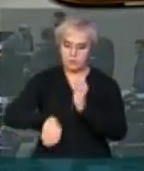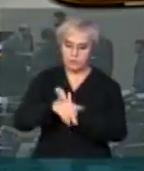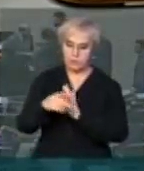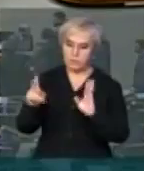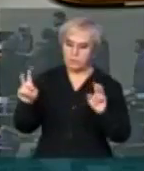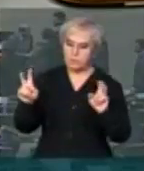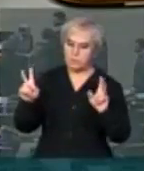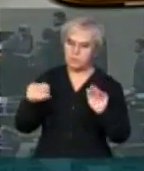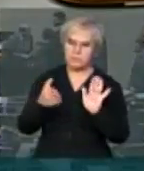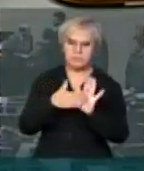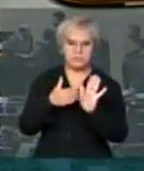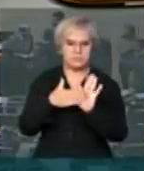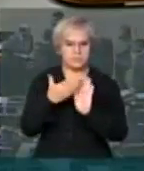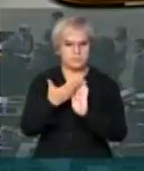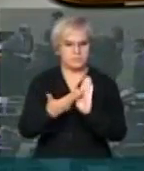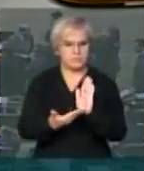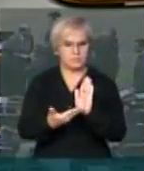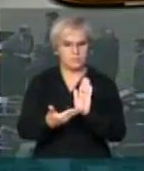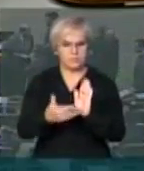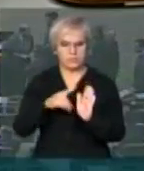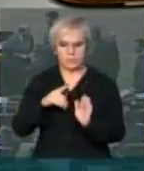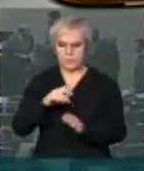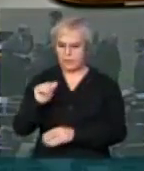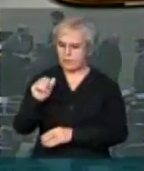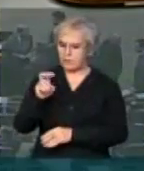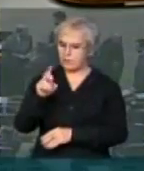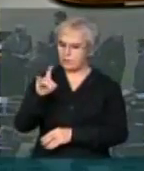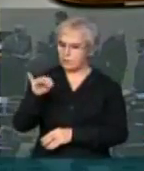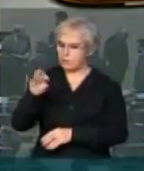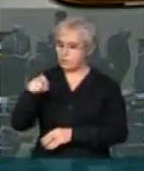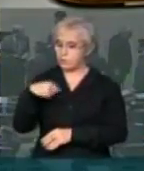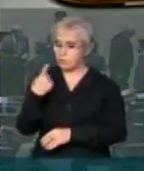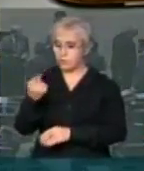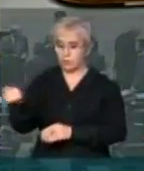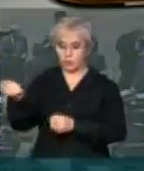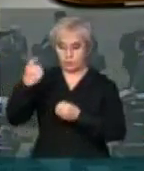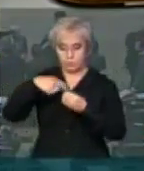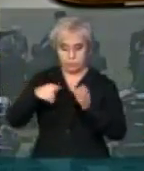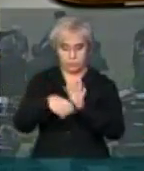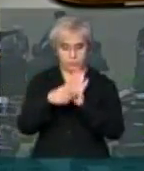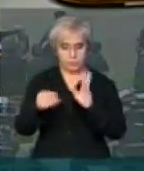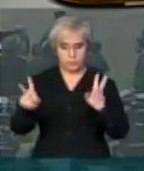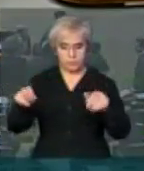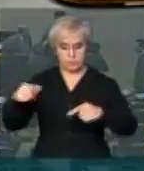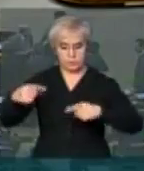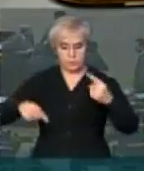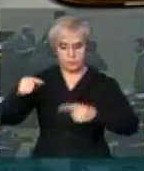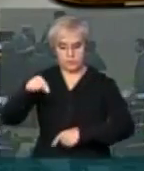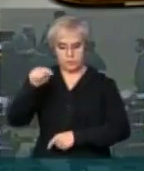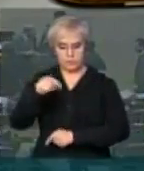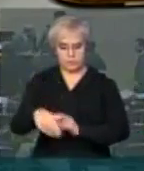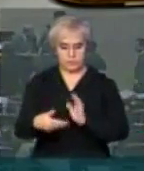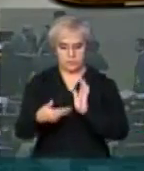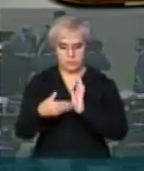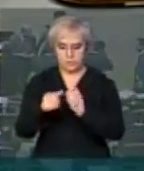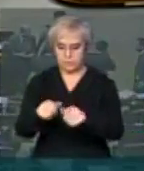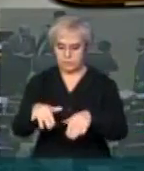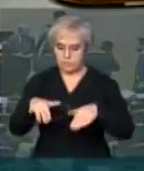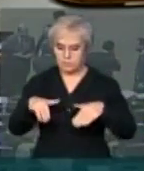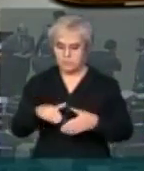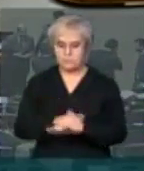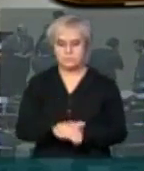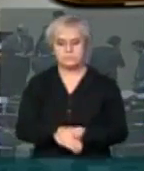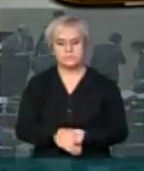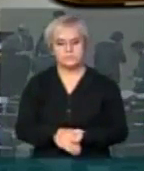tema uma proposta e em 15 dias posterior nós trouxéssemos esse assunto debatido entre as lideranças para ser